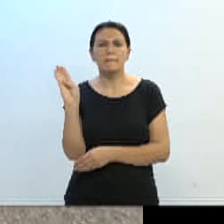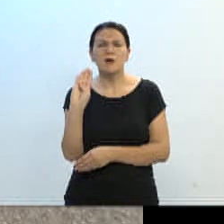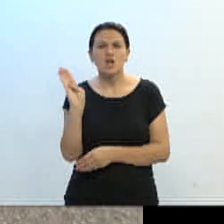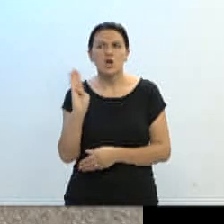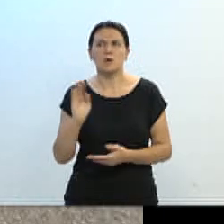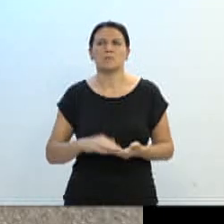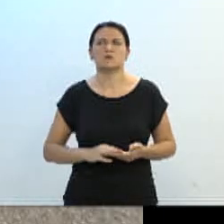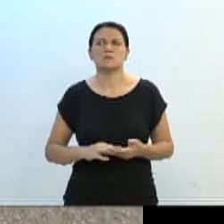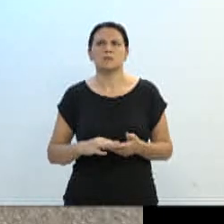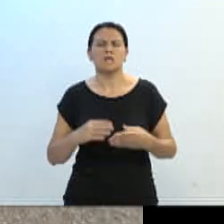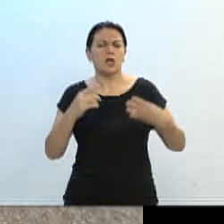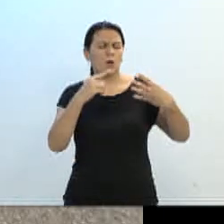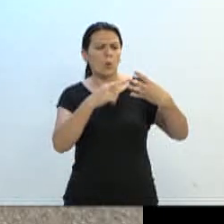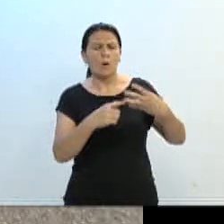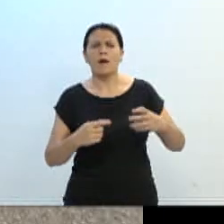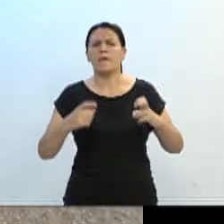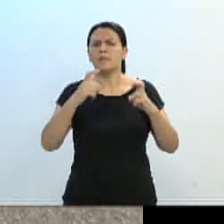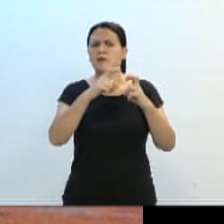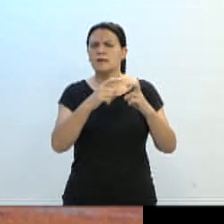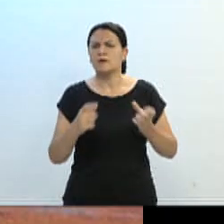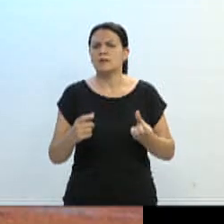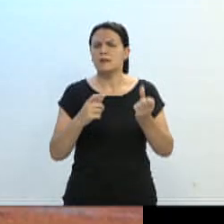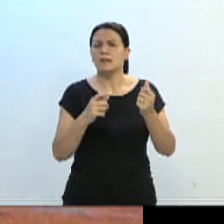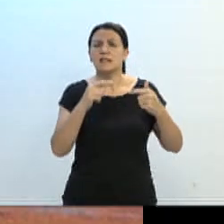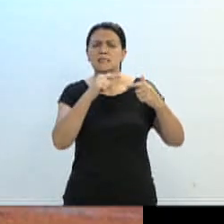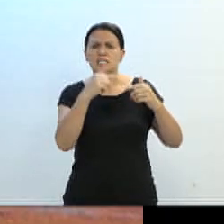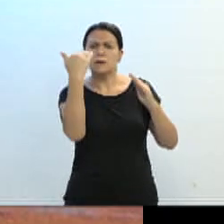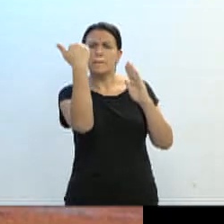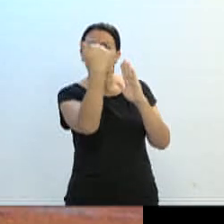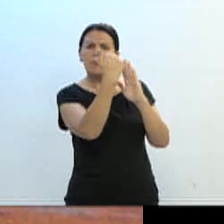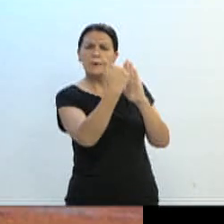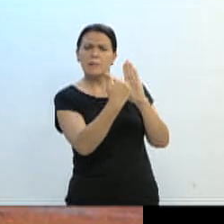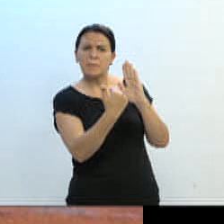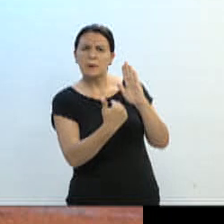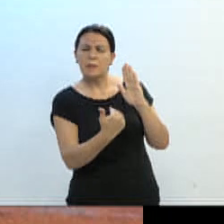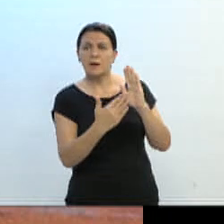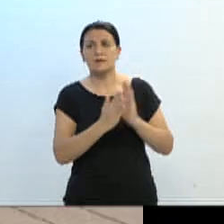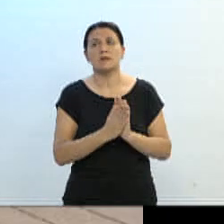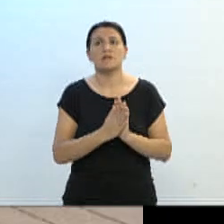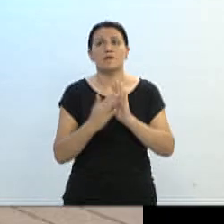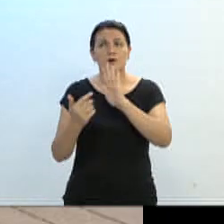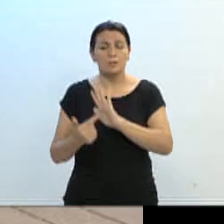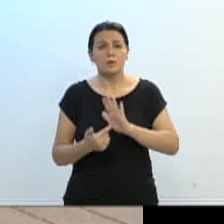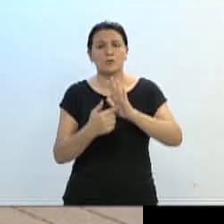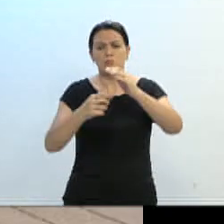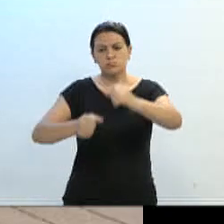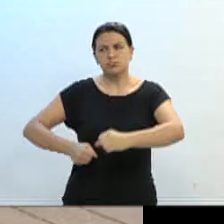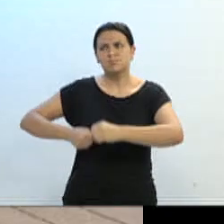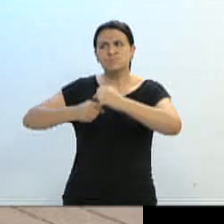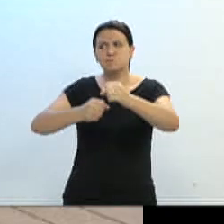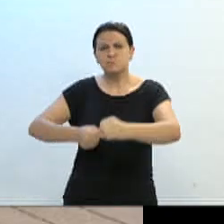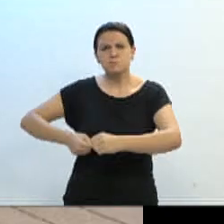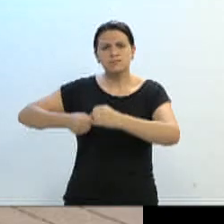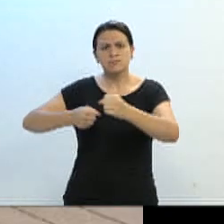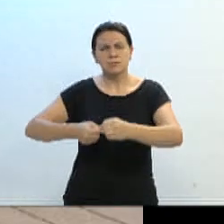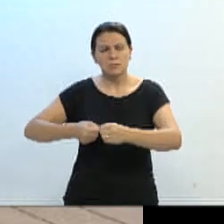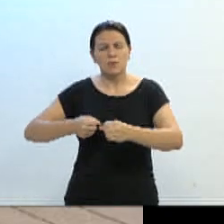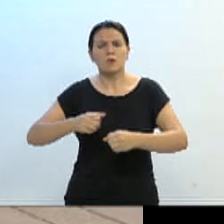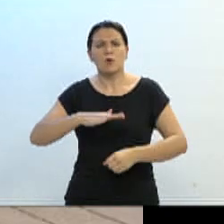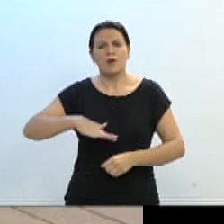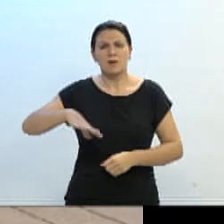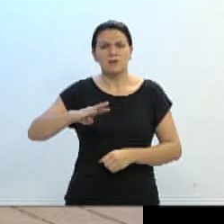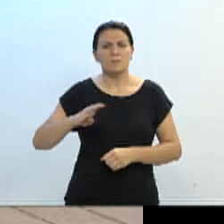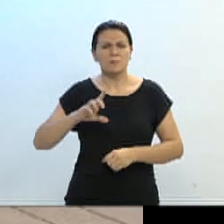foram resultados expressivos no remo aqui da nossa cidade. O remo, que é uma modalidade